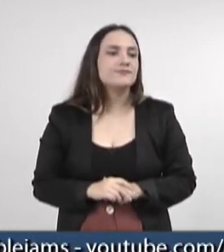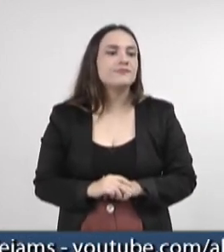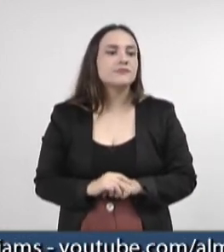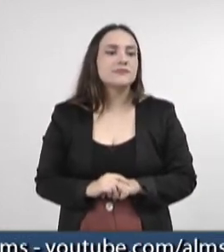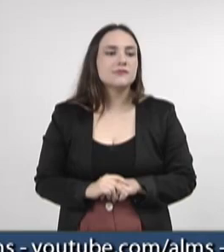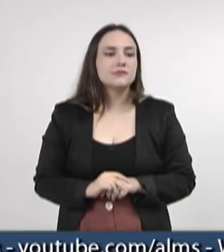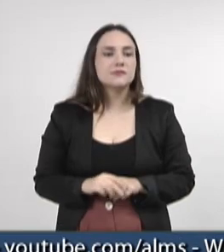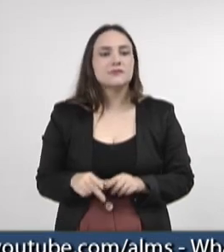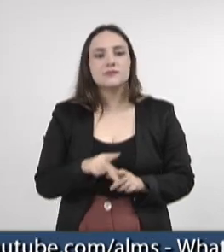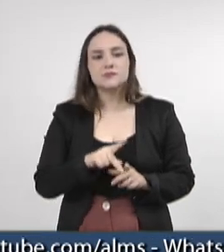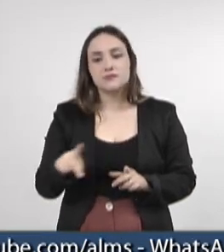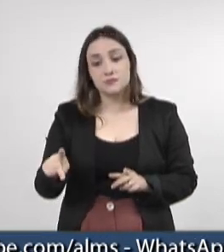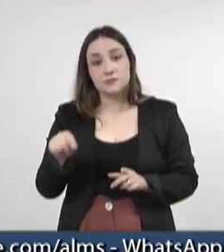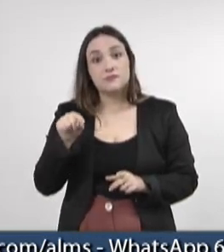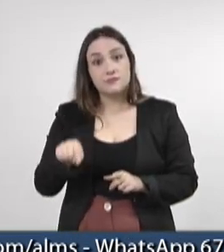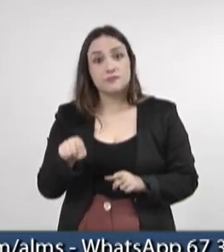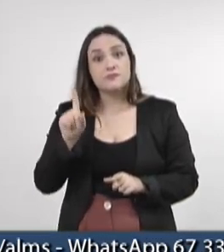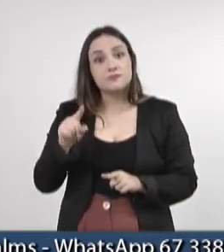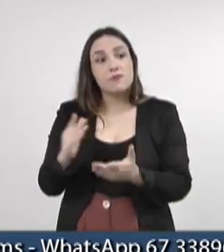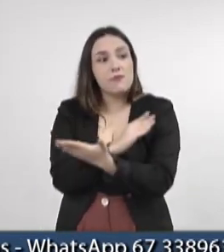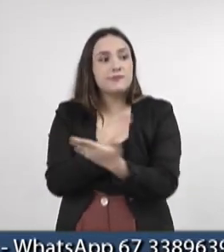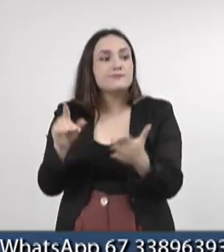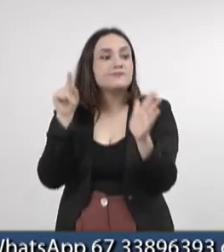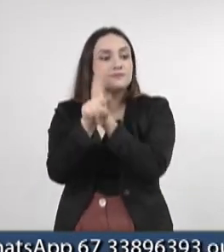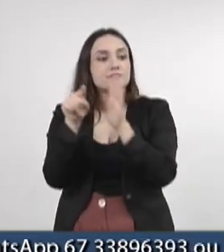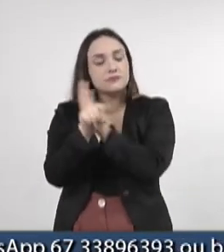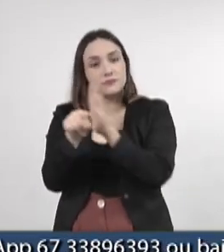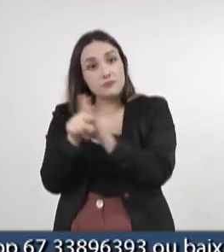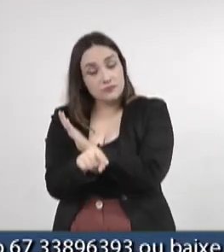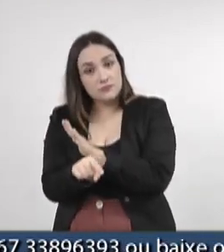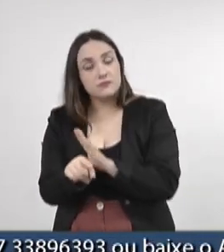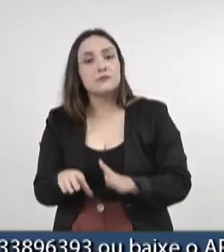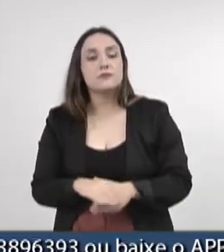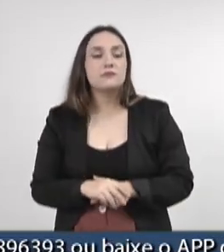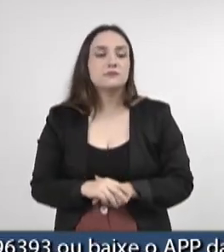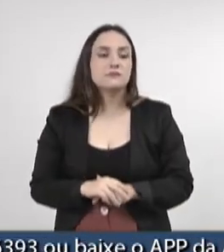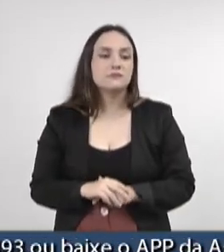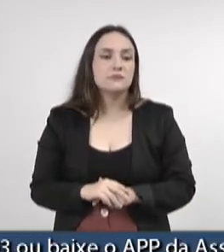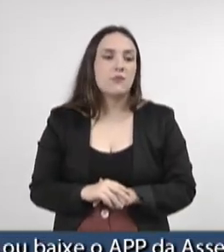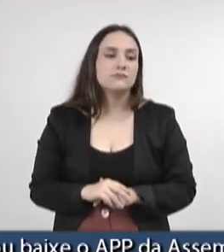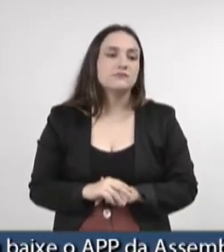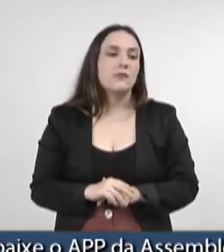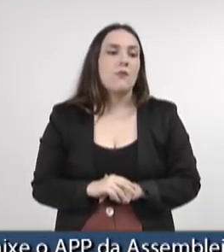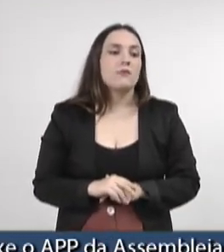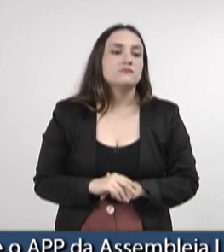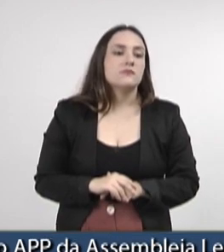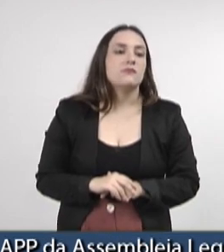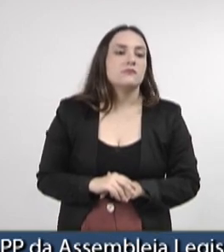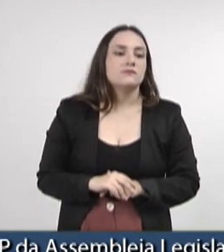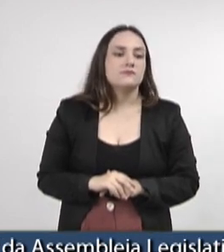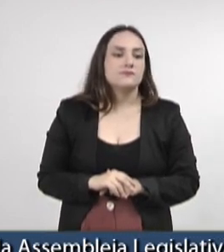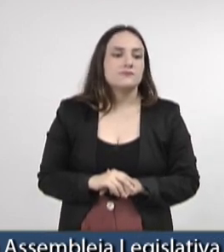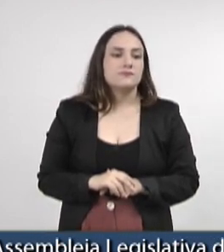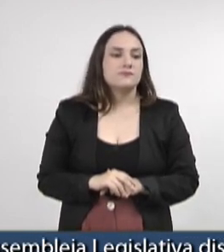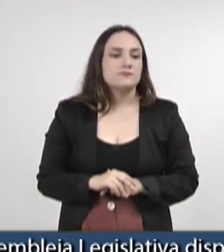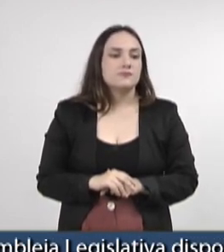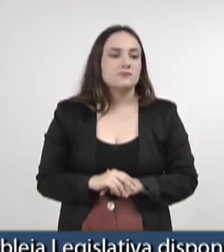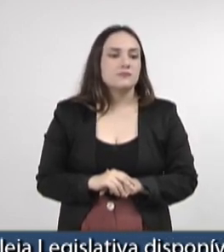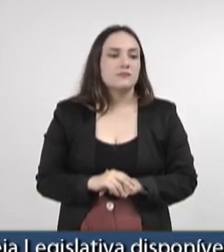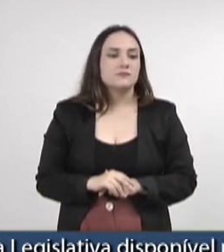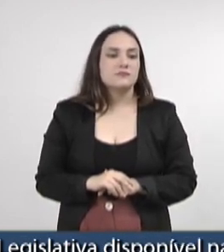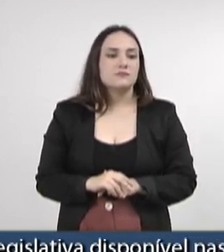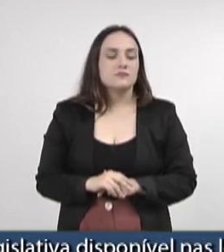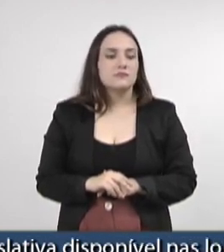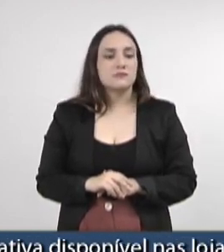essas são algumas questões que estão sem ser de